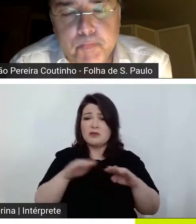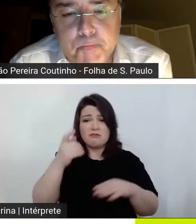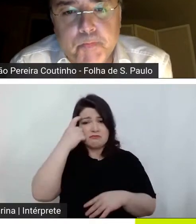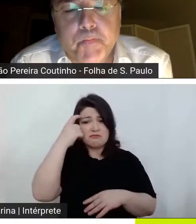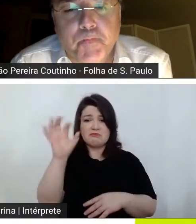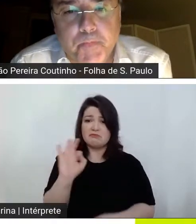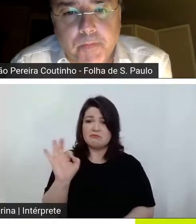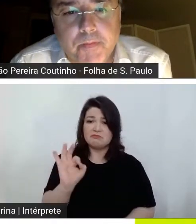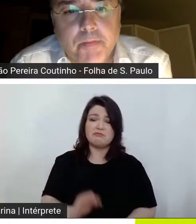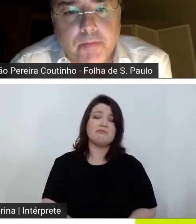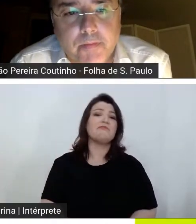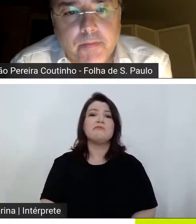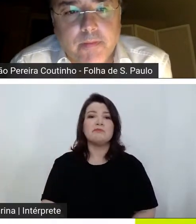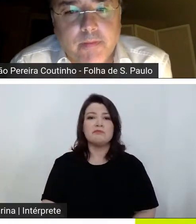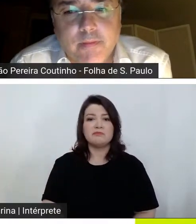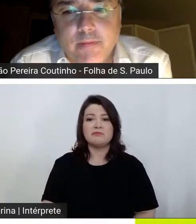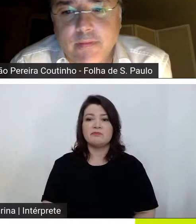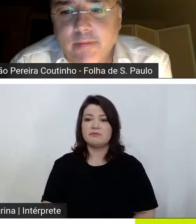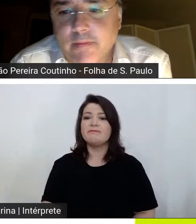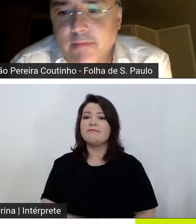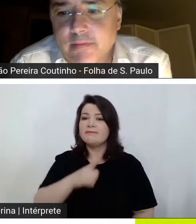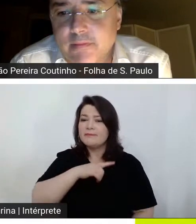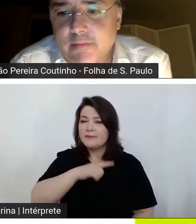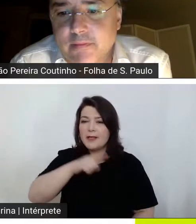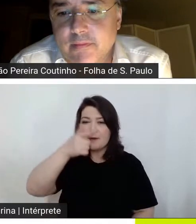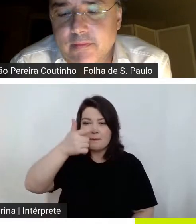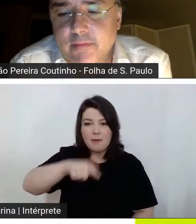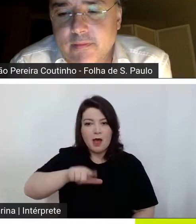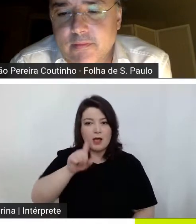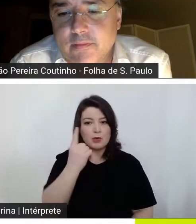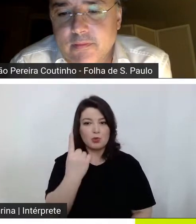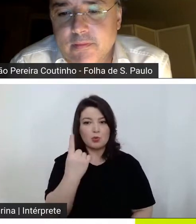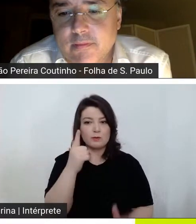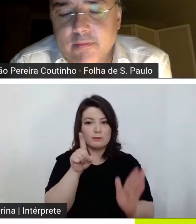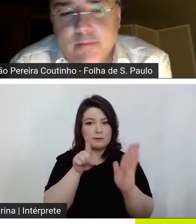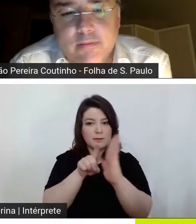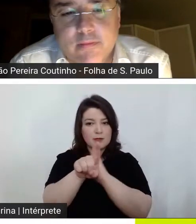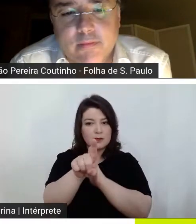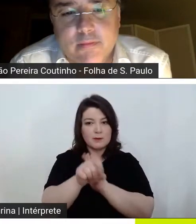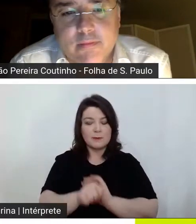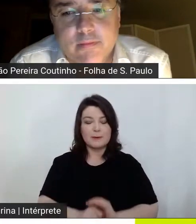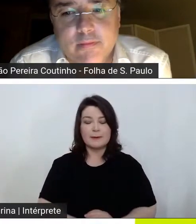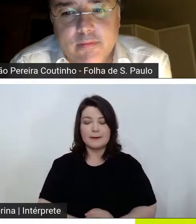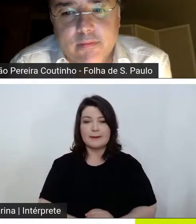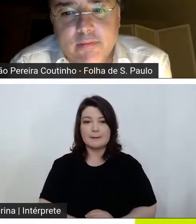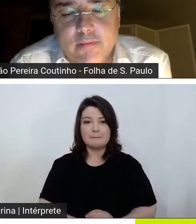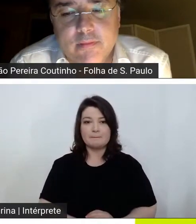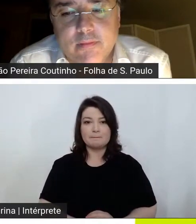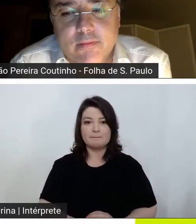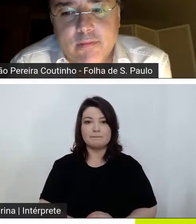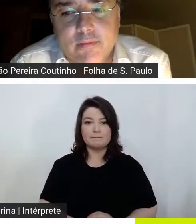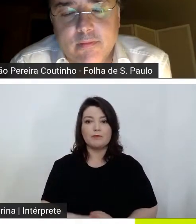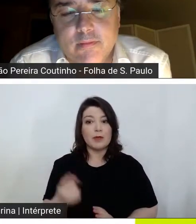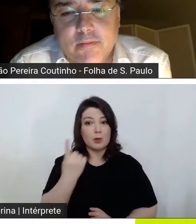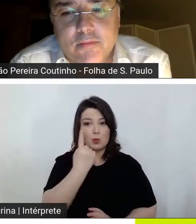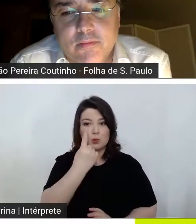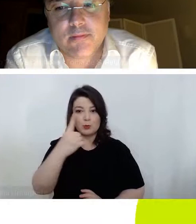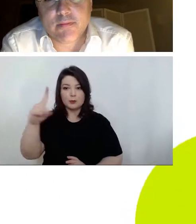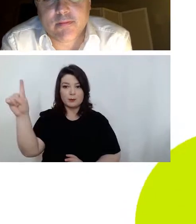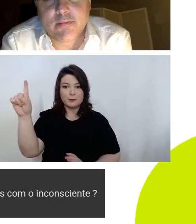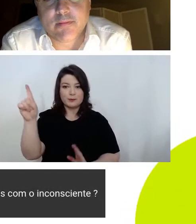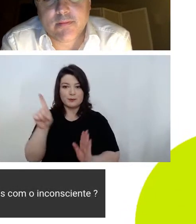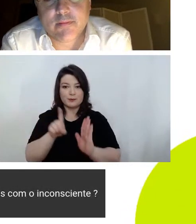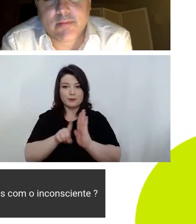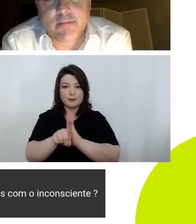é a gente tem mais uma pergunta é a nossa última pergunta